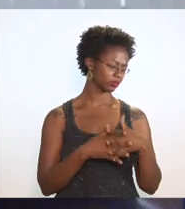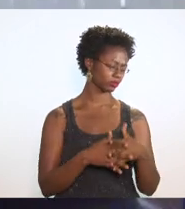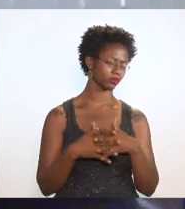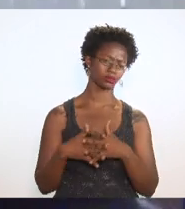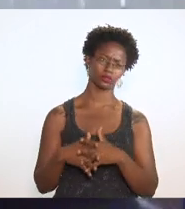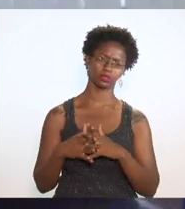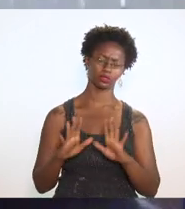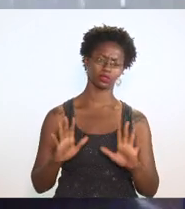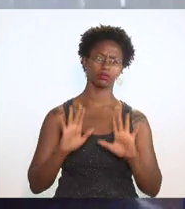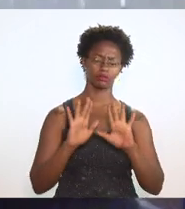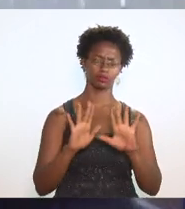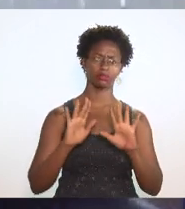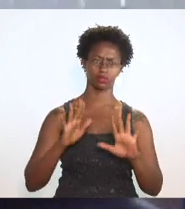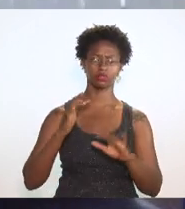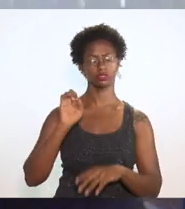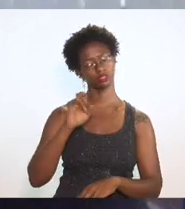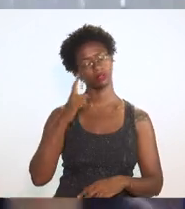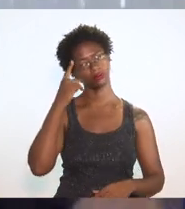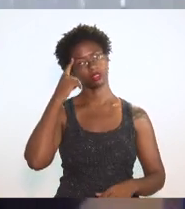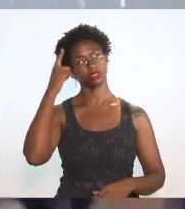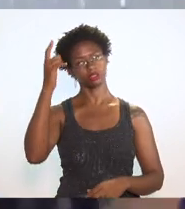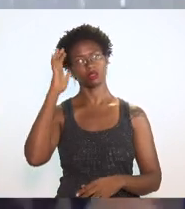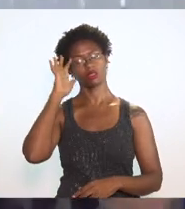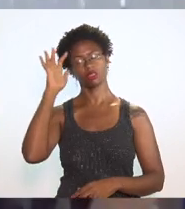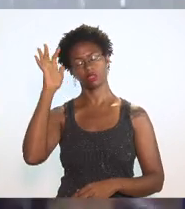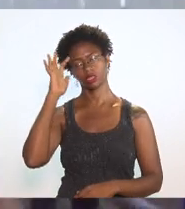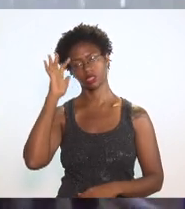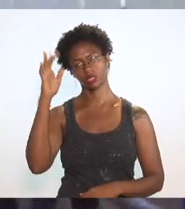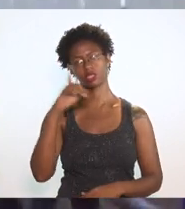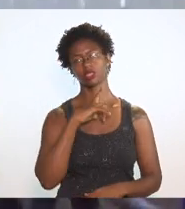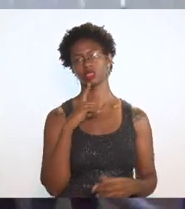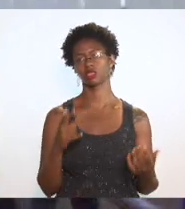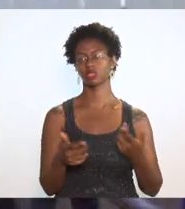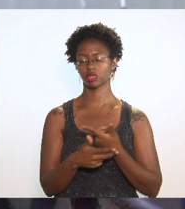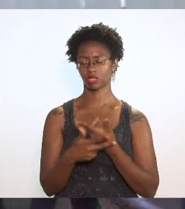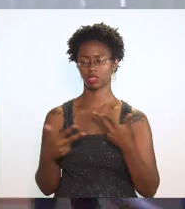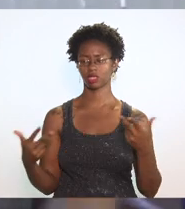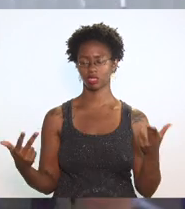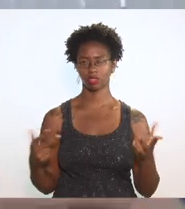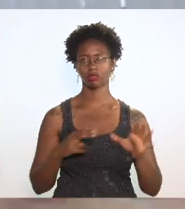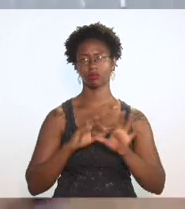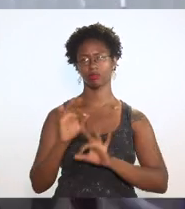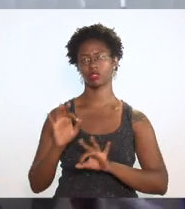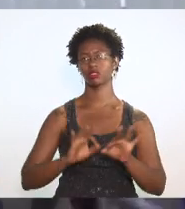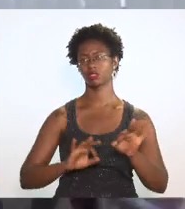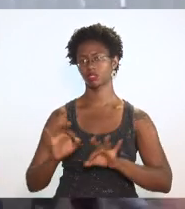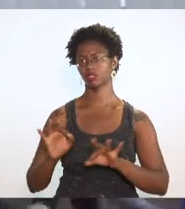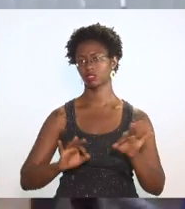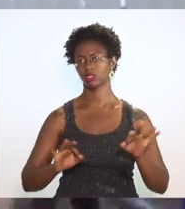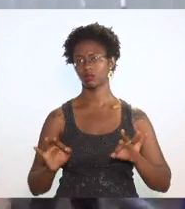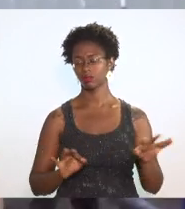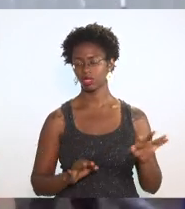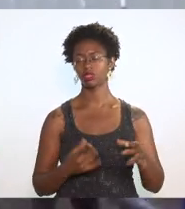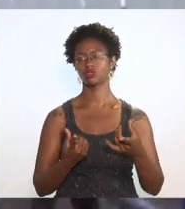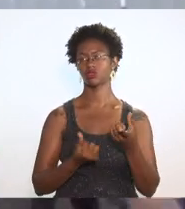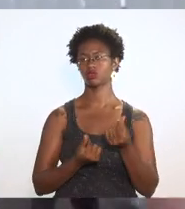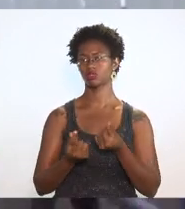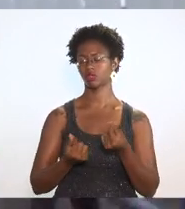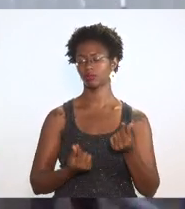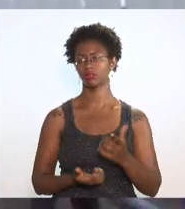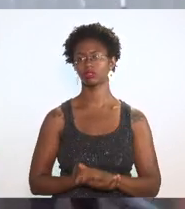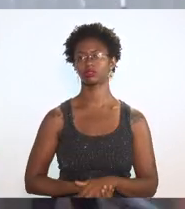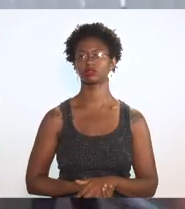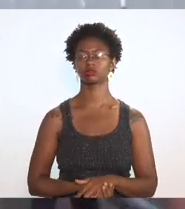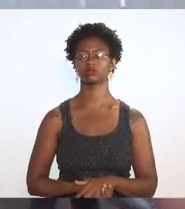mas não é pensada em ter sim elementos de planejamento de orçamento mais